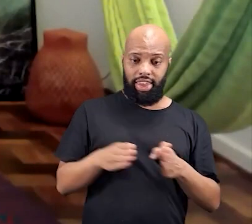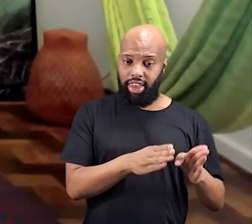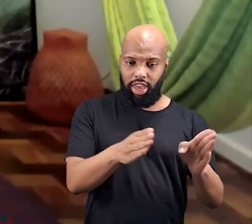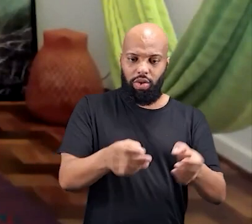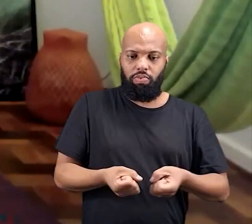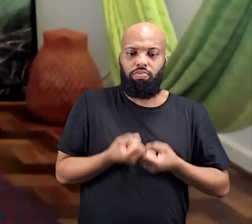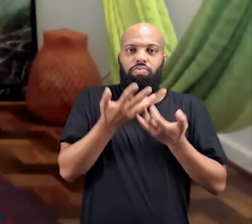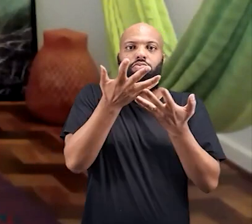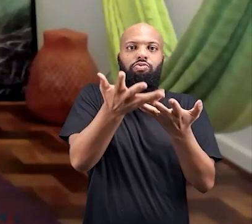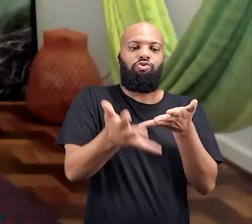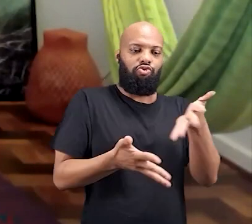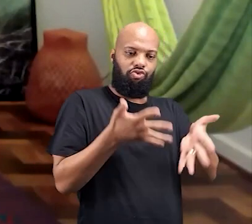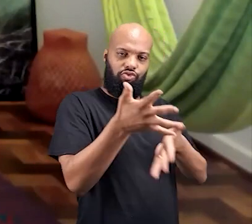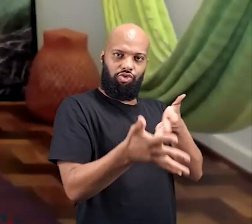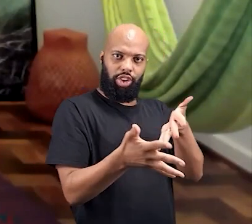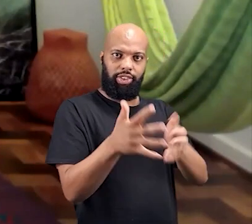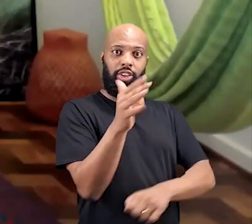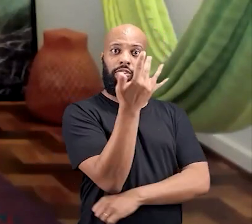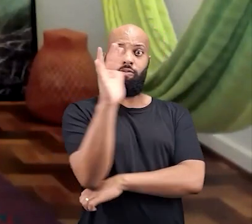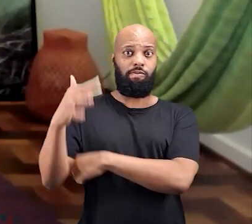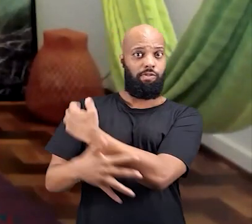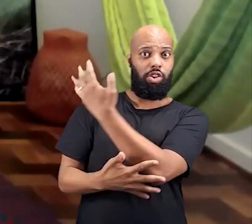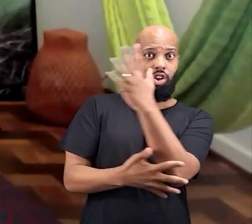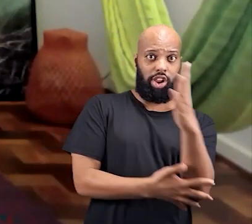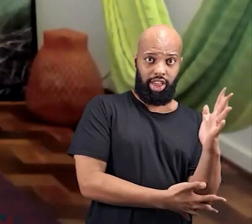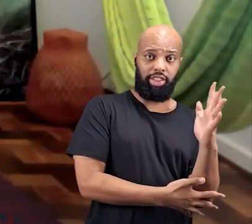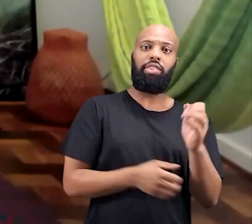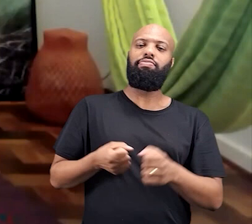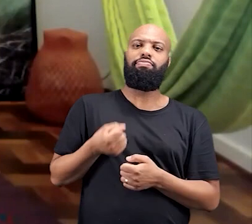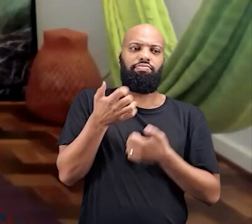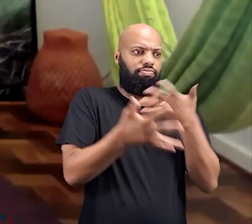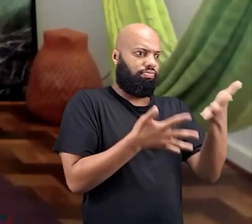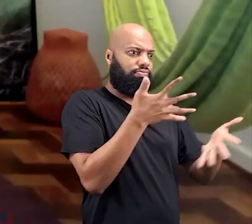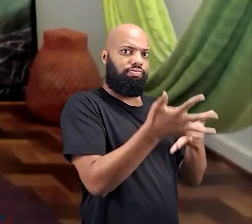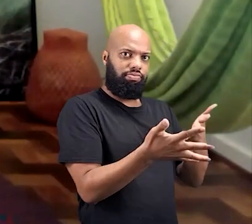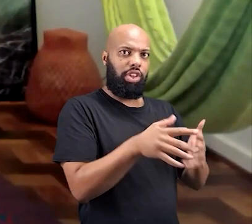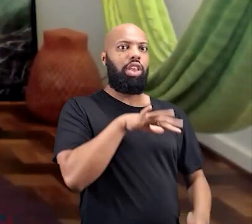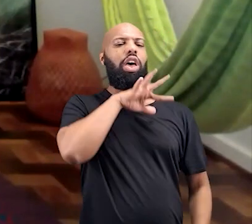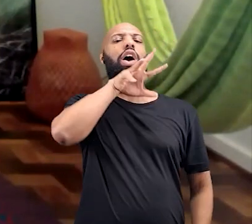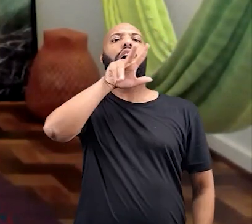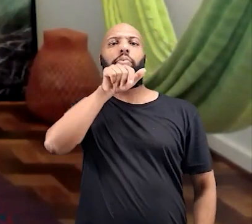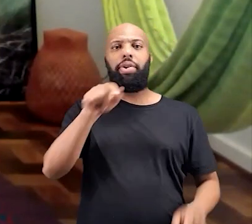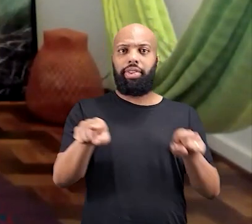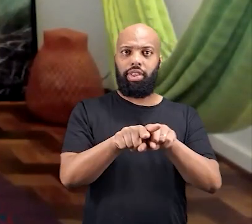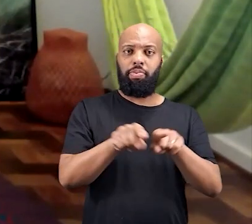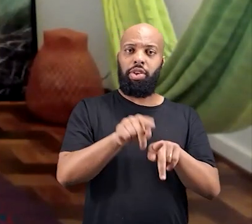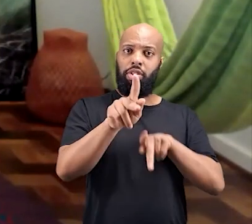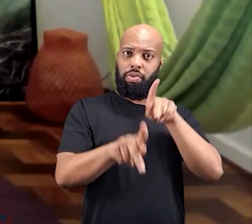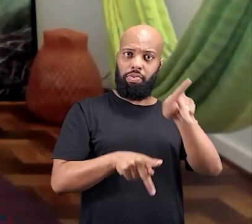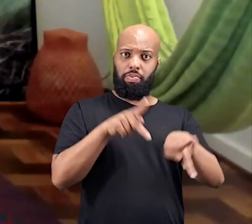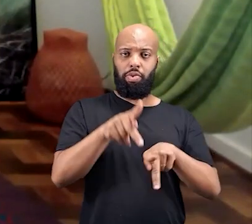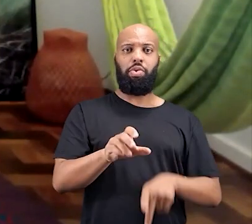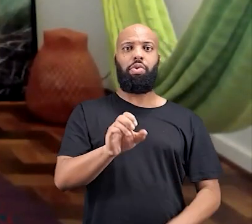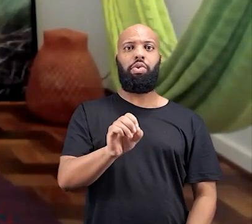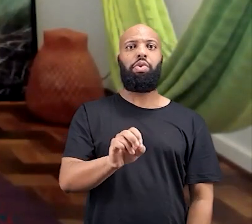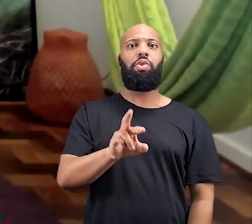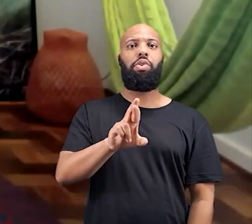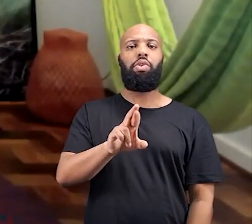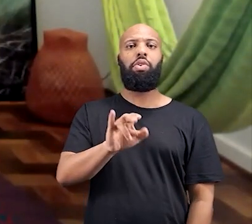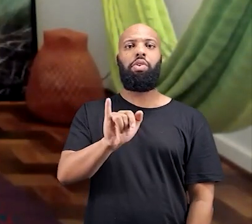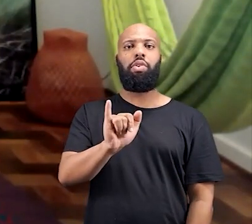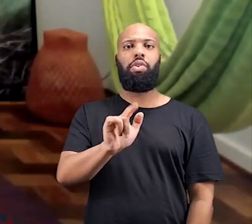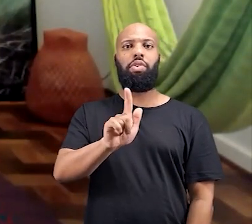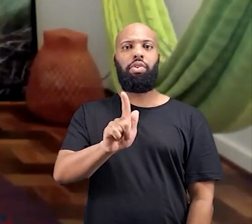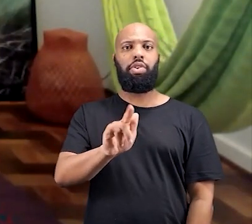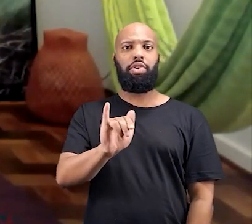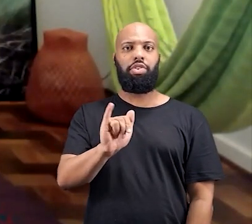amplificar a voz dos rios, da floresta, dos animais e dos povos originários que